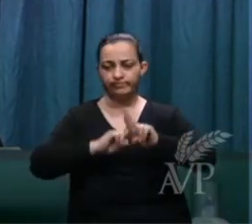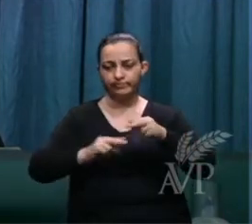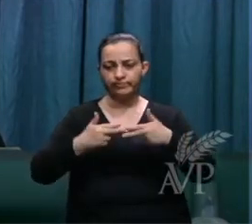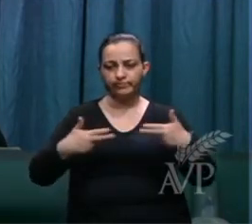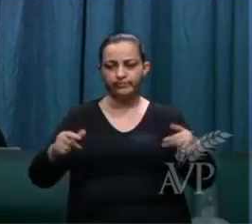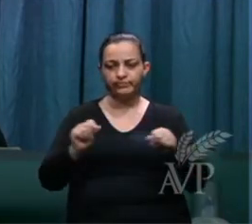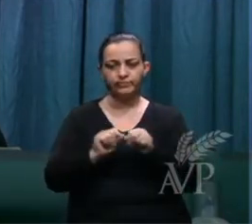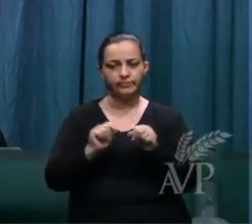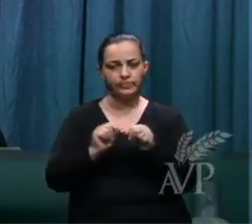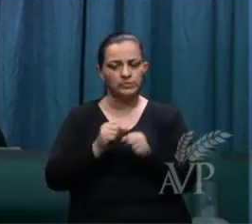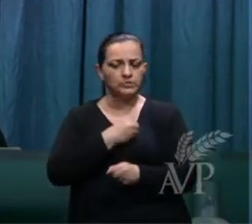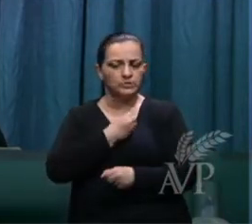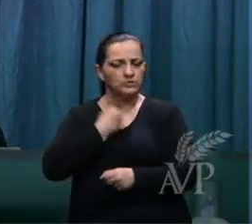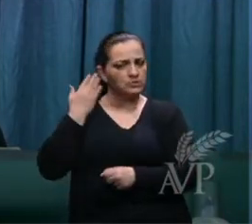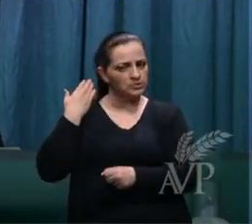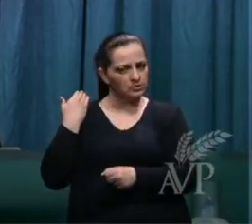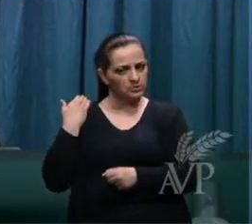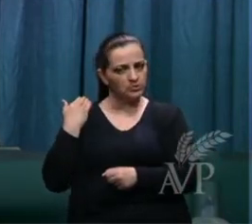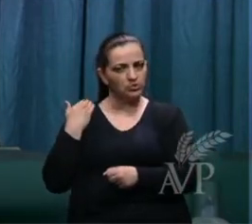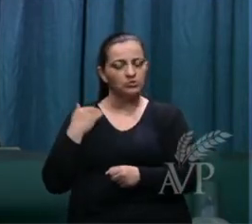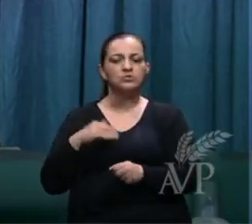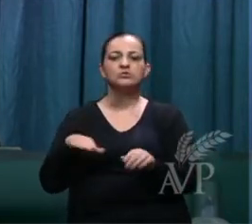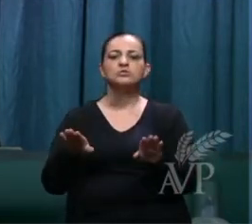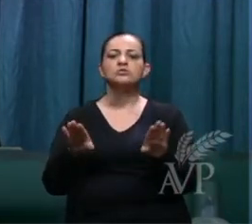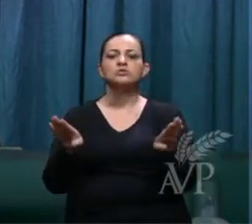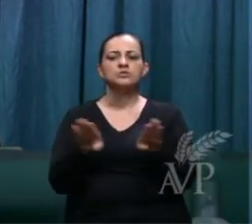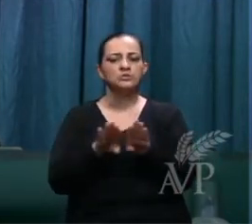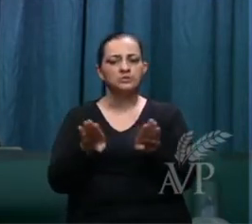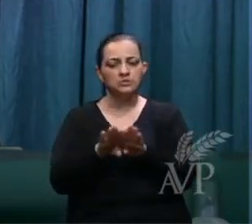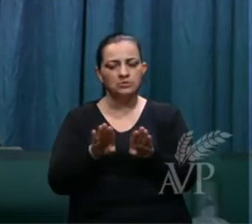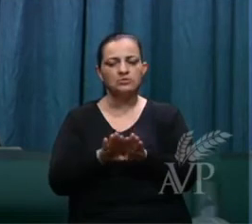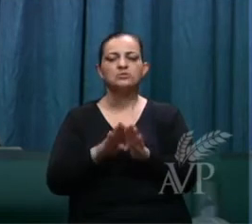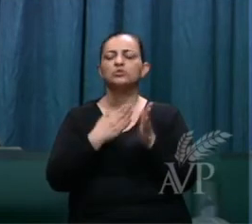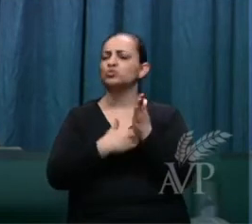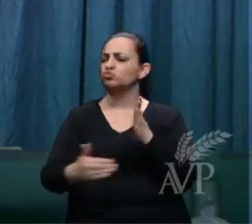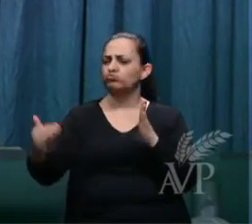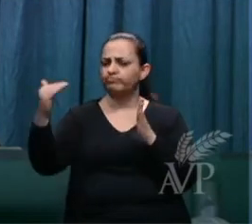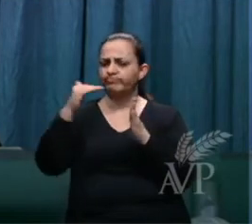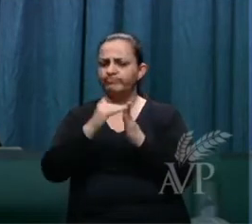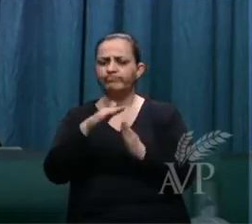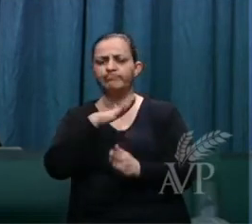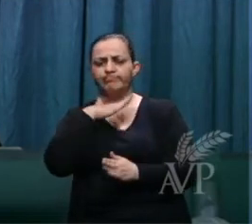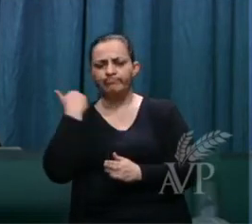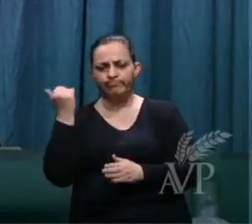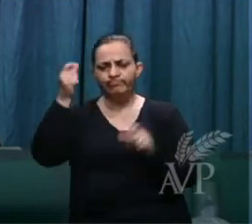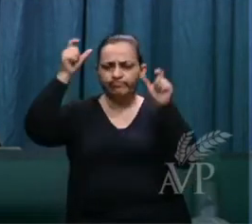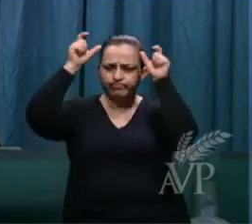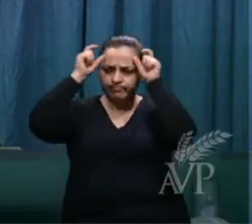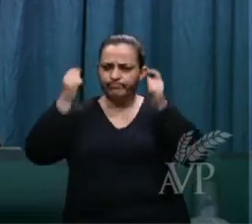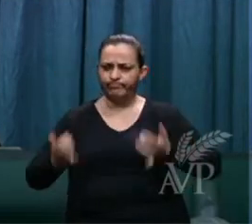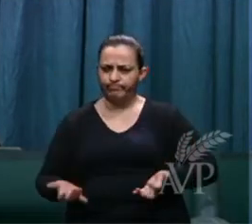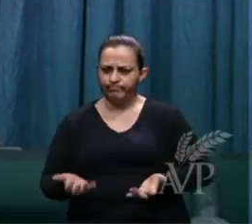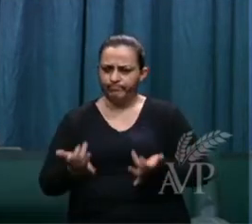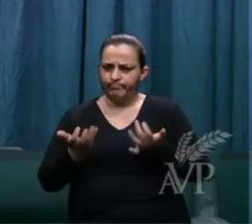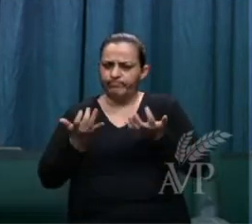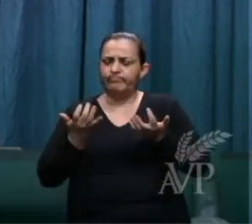e deu mar os mortos que nele havia e a morte e o inferno deram os mortos que neles havia